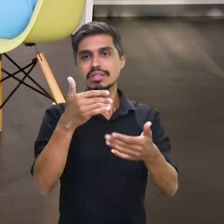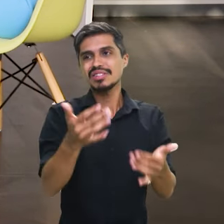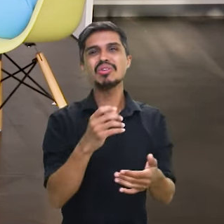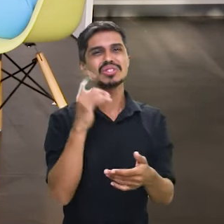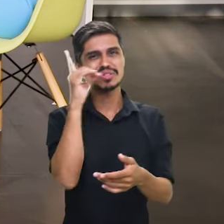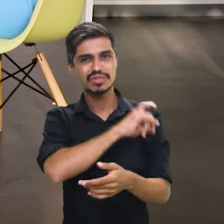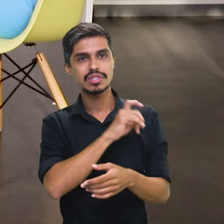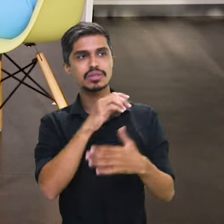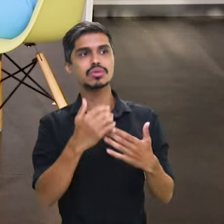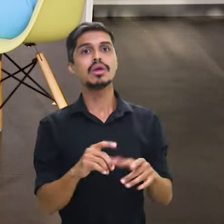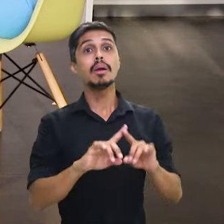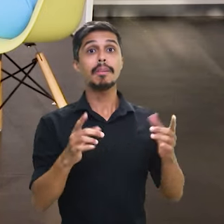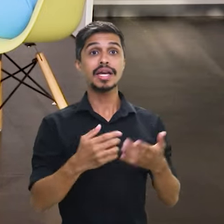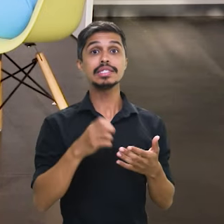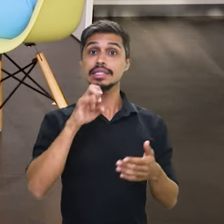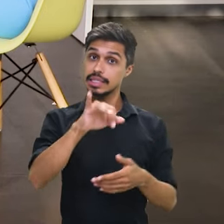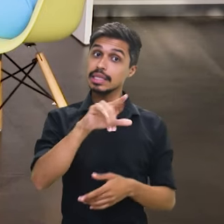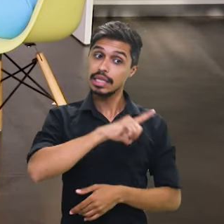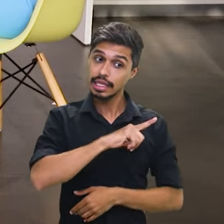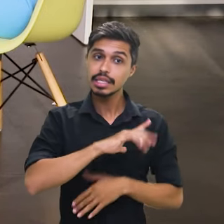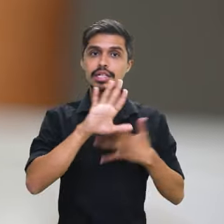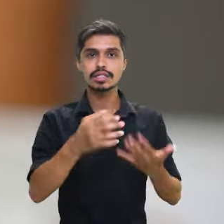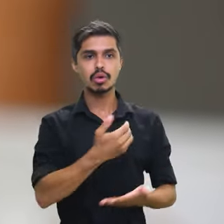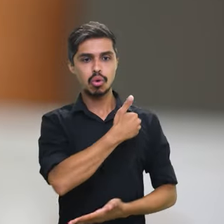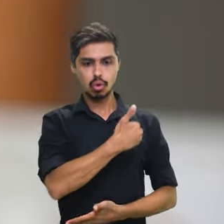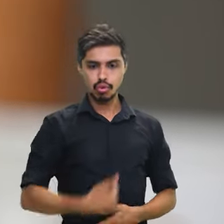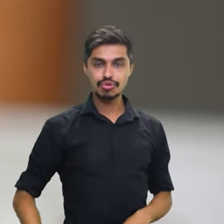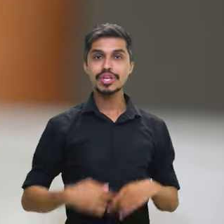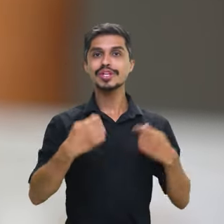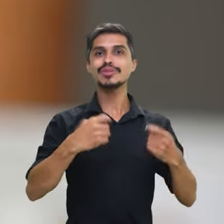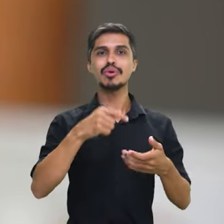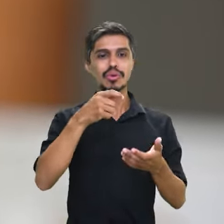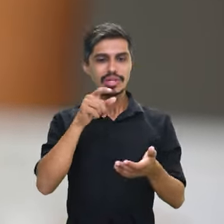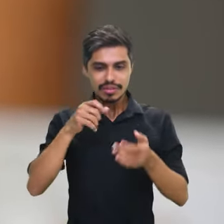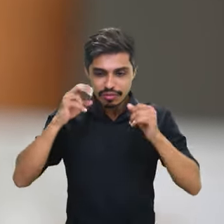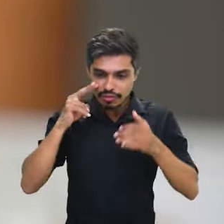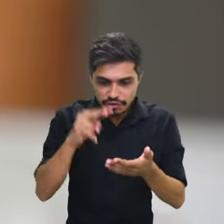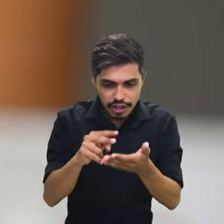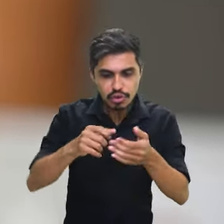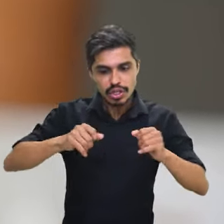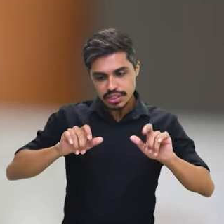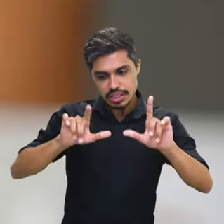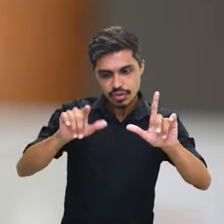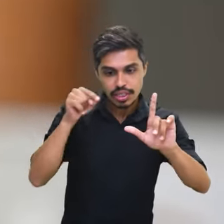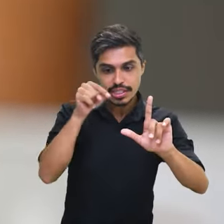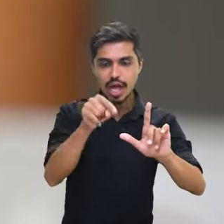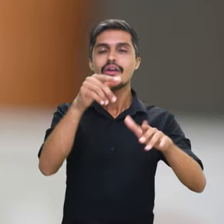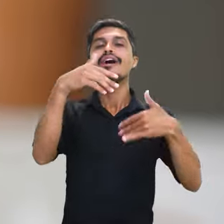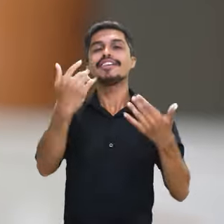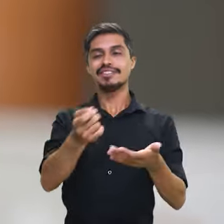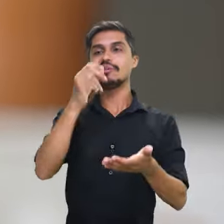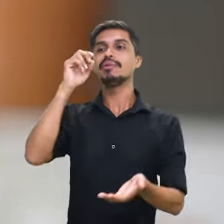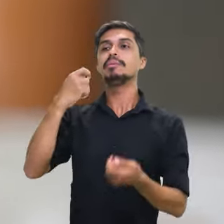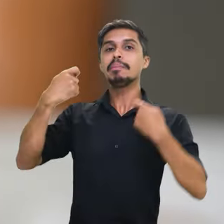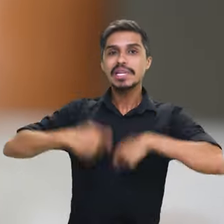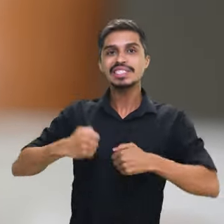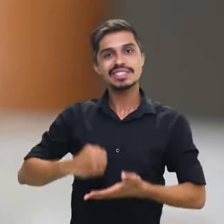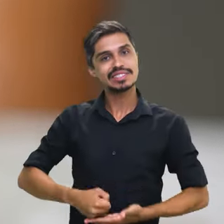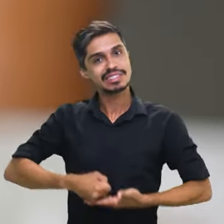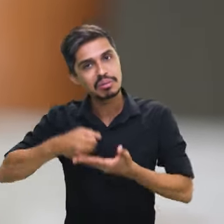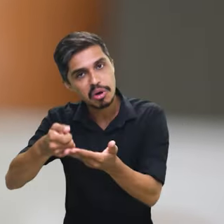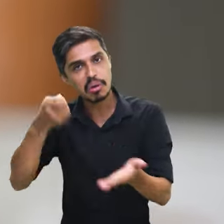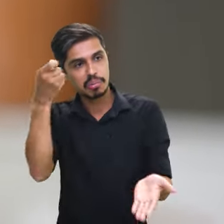apoio a essas comunidades. O Estado, que eu falo, é o município, o governo estadual e o governo federal. Então, o passo fundamental,